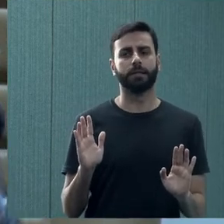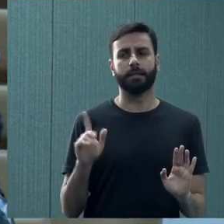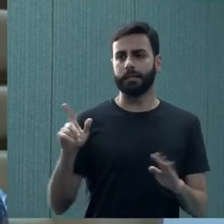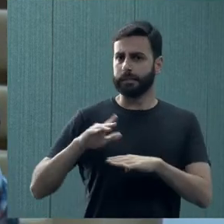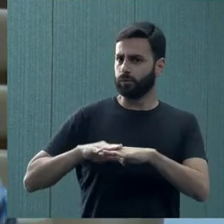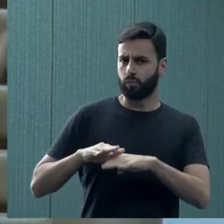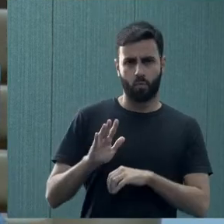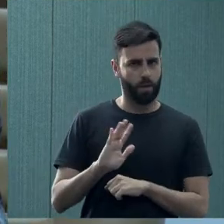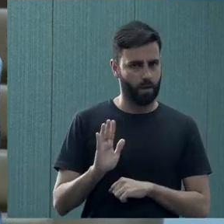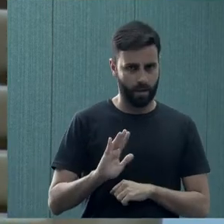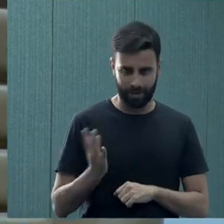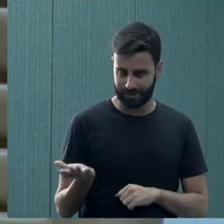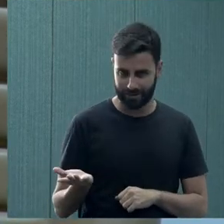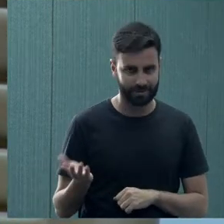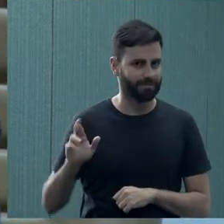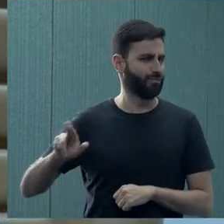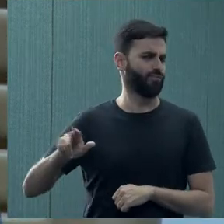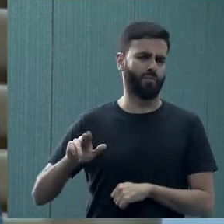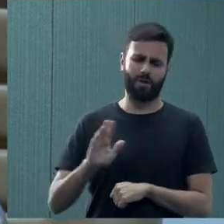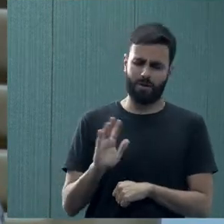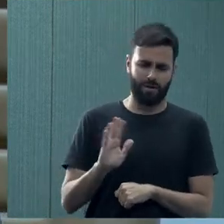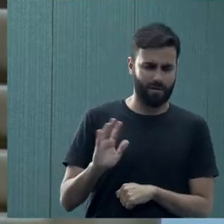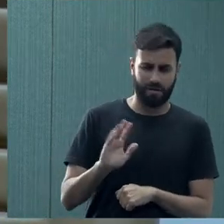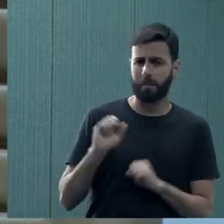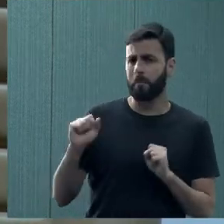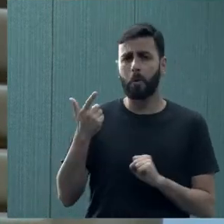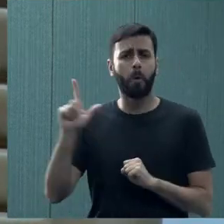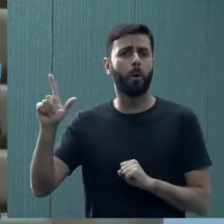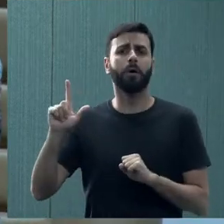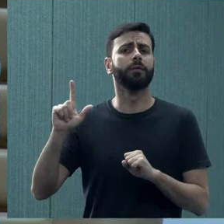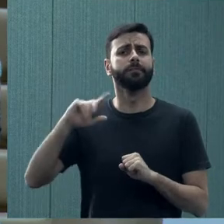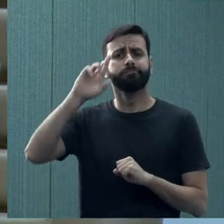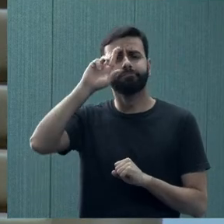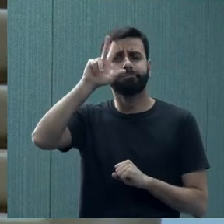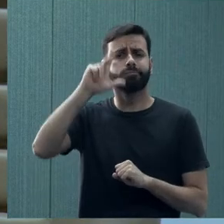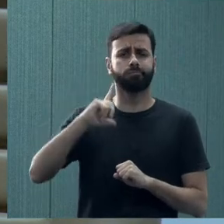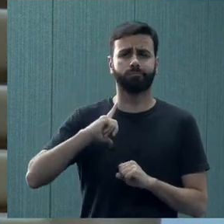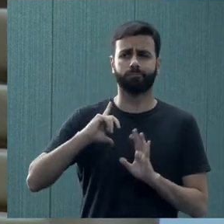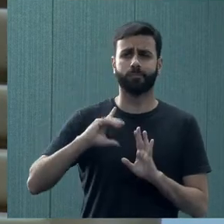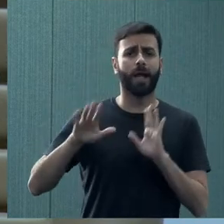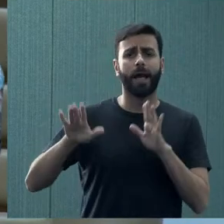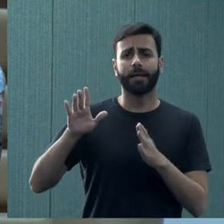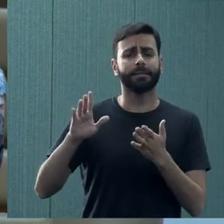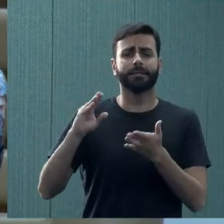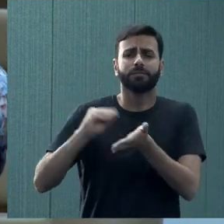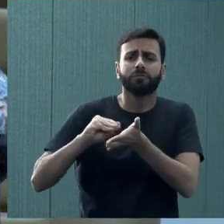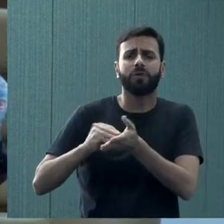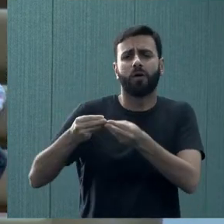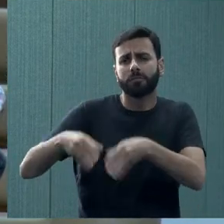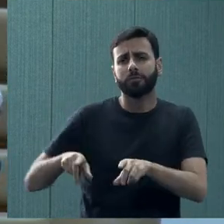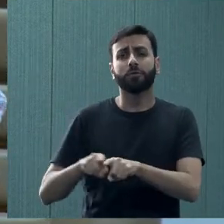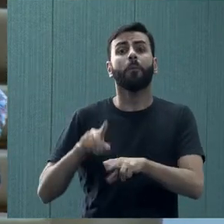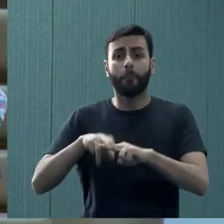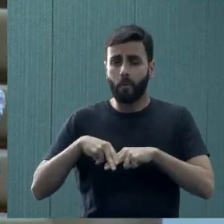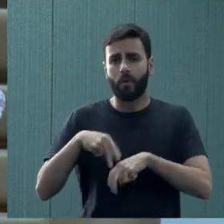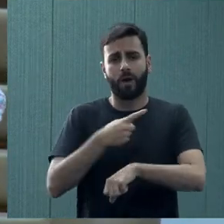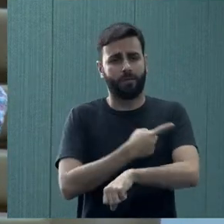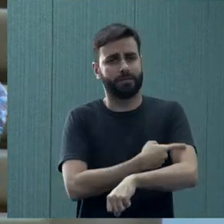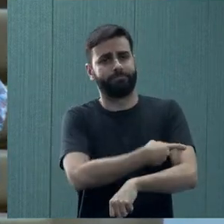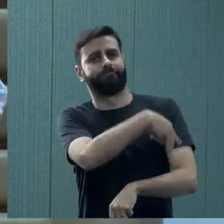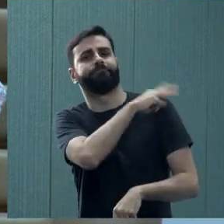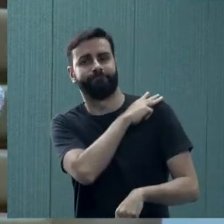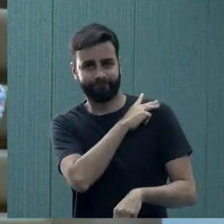de doença, vamos dizer, de transtorno. Pode ser um déficit educacional. Então, a UPI,